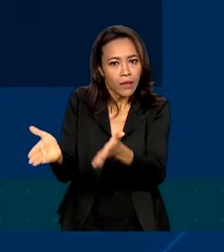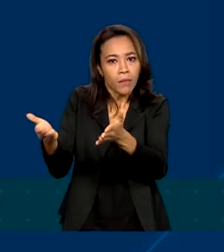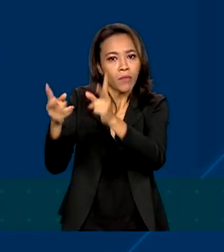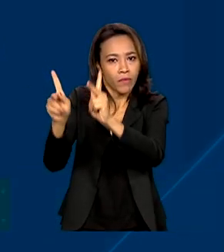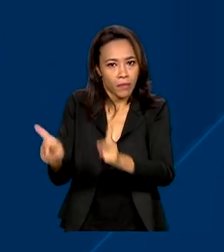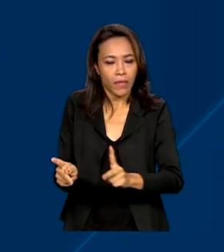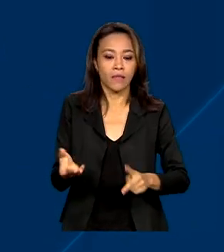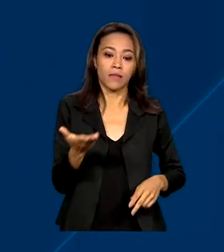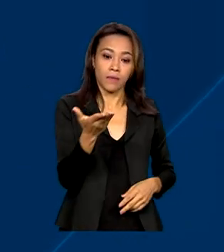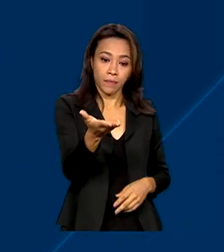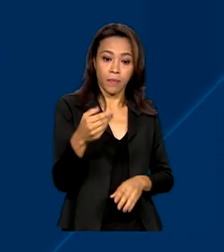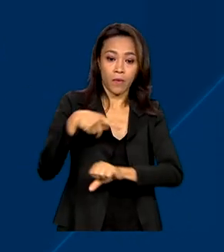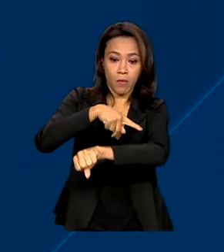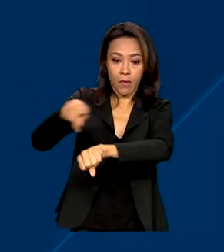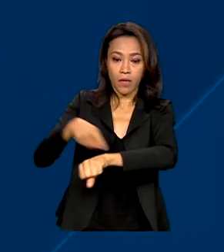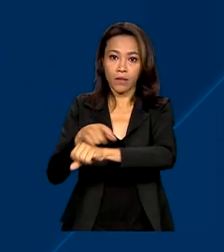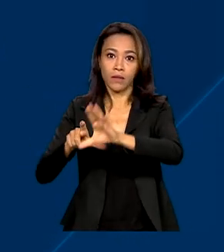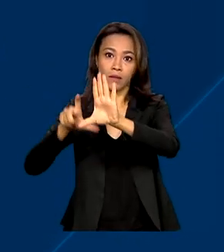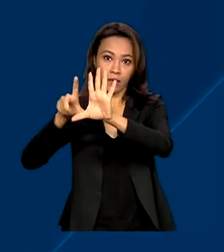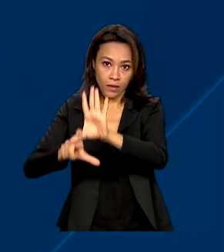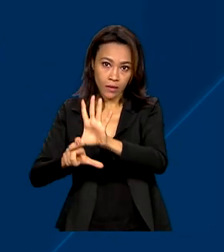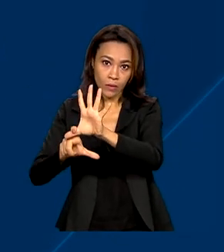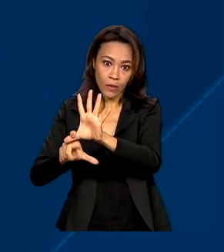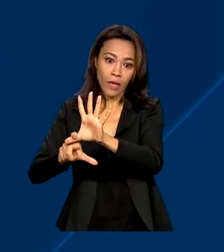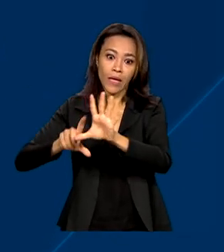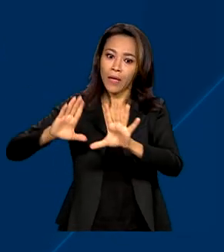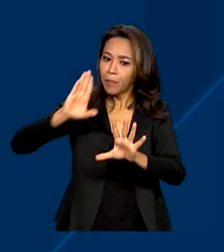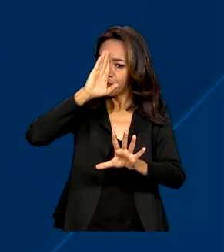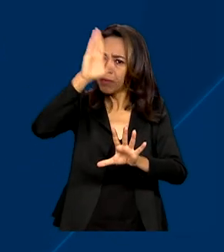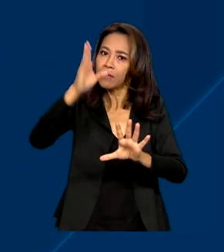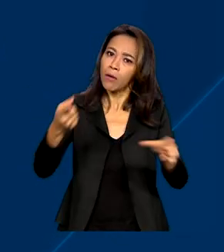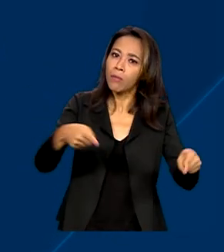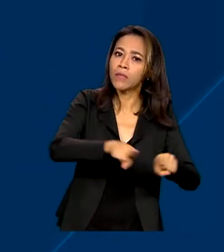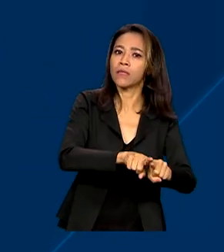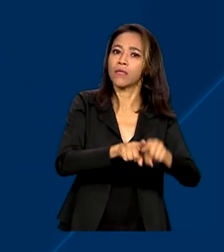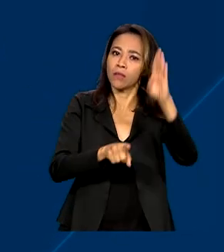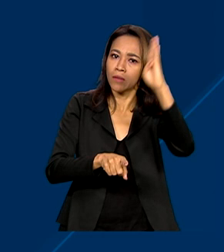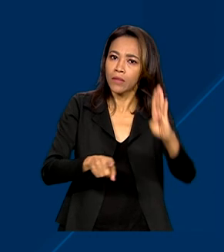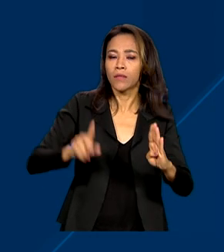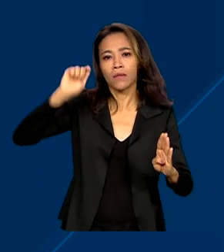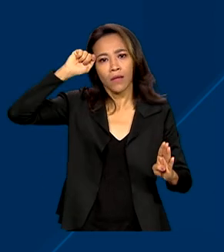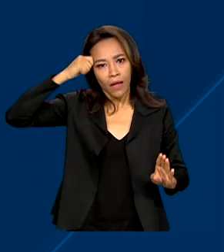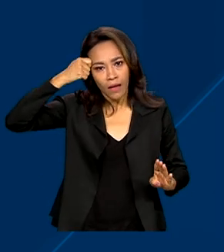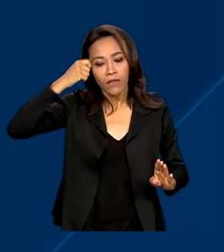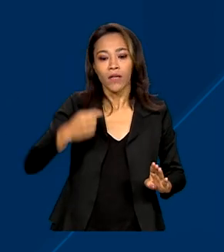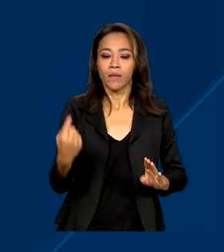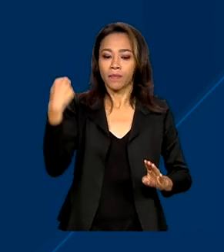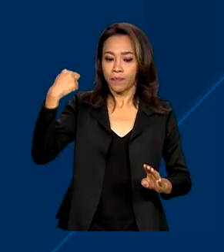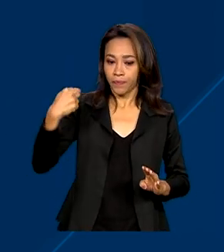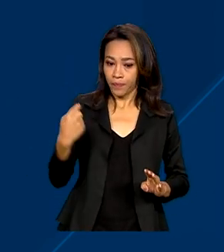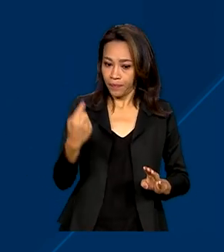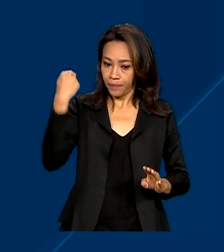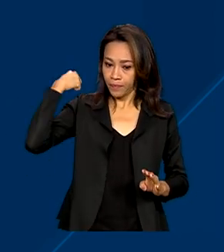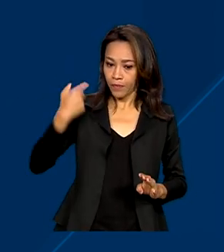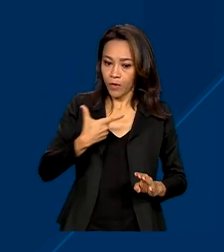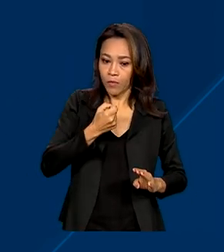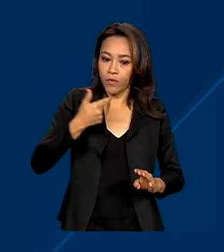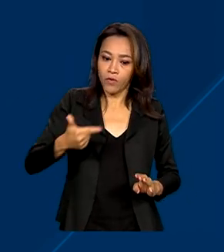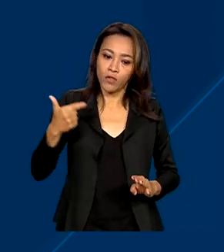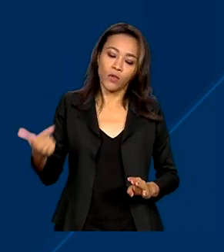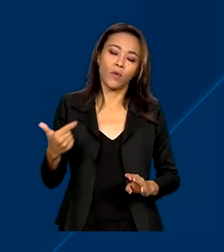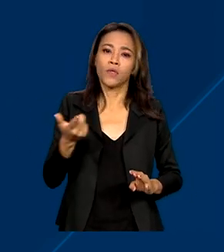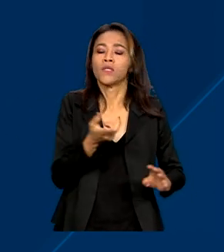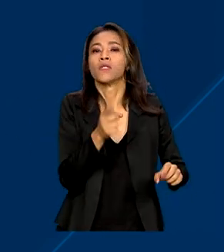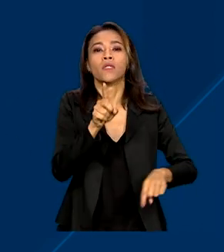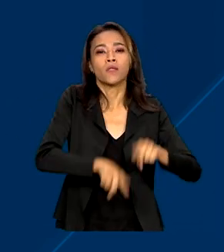Angola é um dos principais parceiros comerciais do Brasil no continente africano. Em 2022, as exportações brasileiras